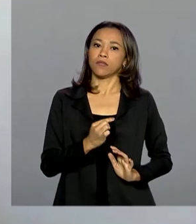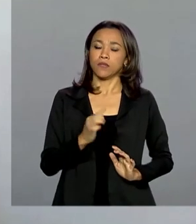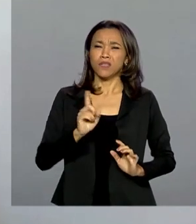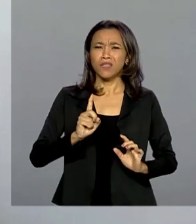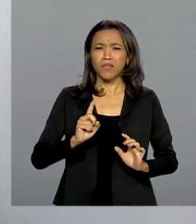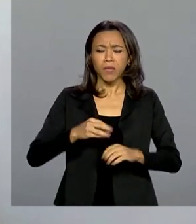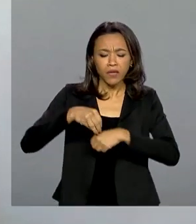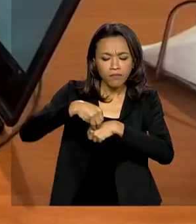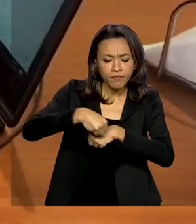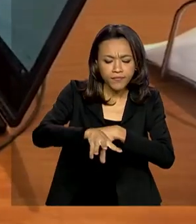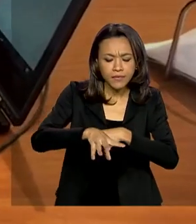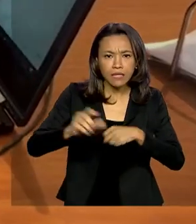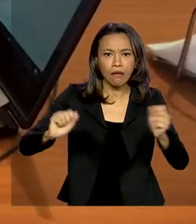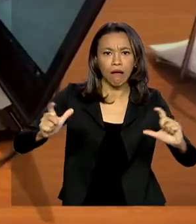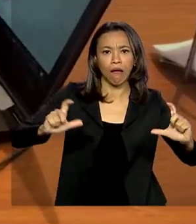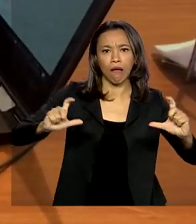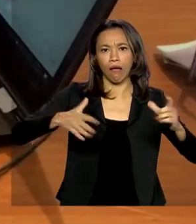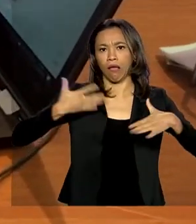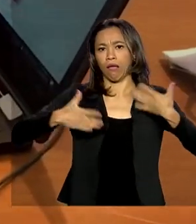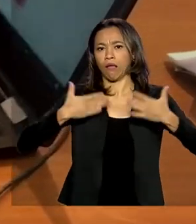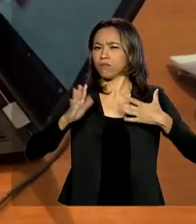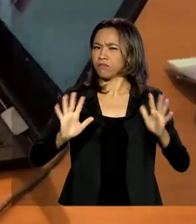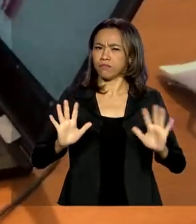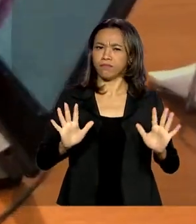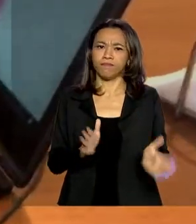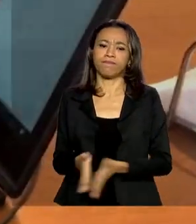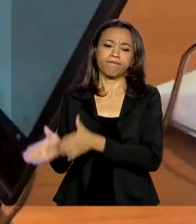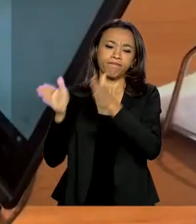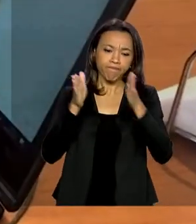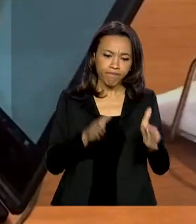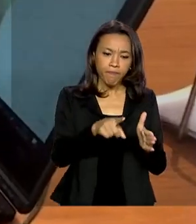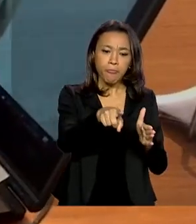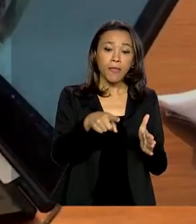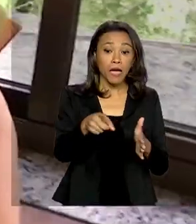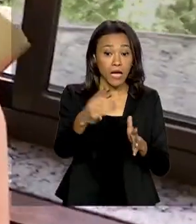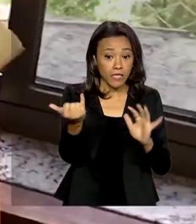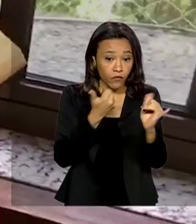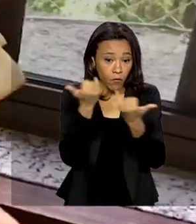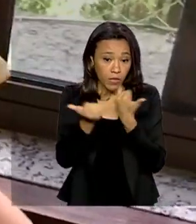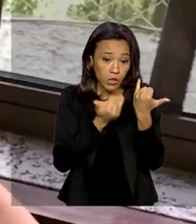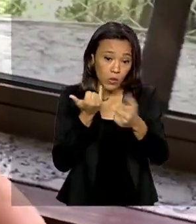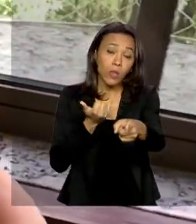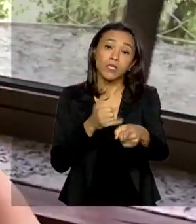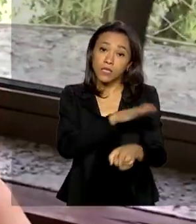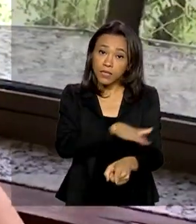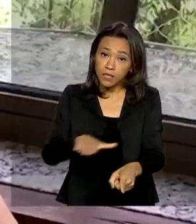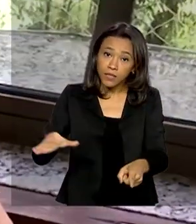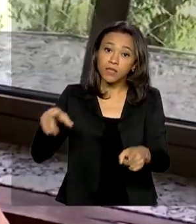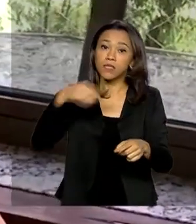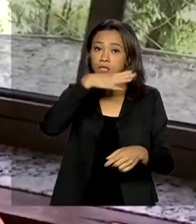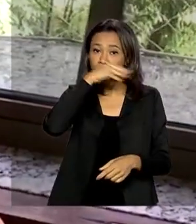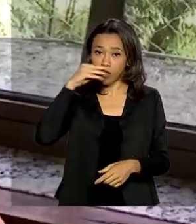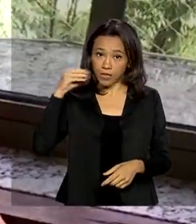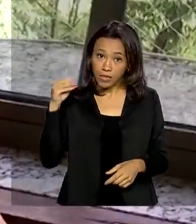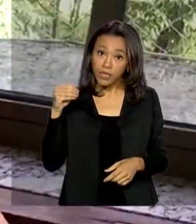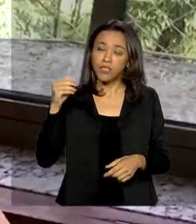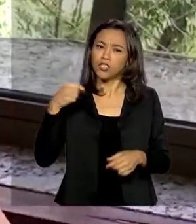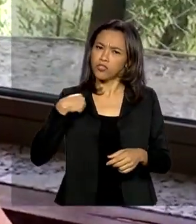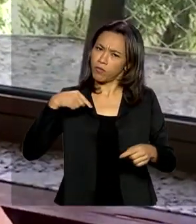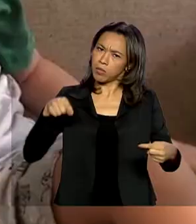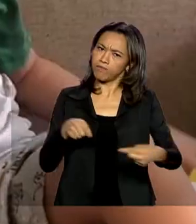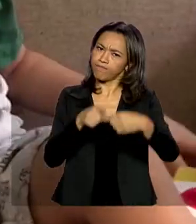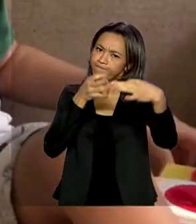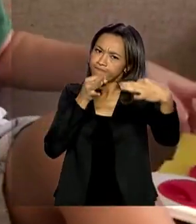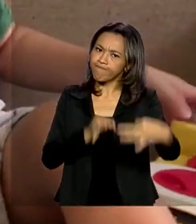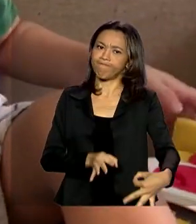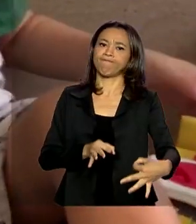alarde, sem pânico. Para que as informações sobre a doença cheguem às crianças e os adolescentes de forma adequada,